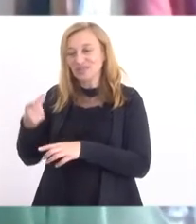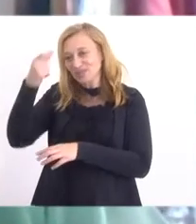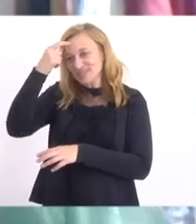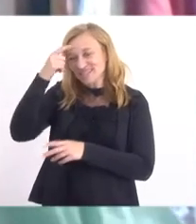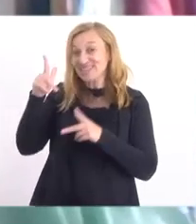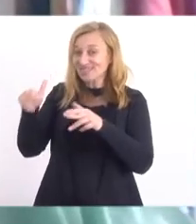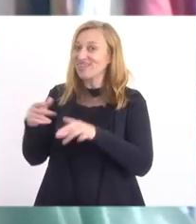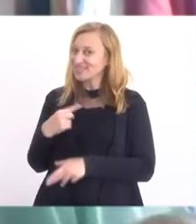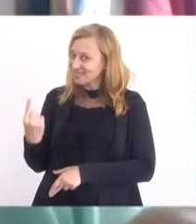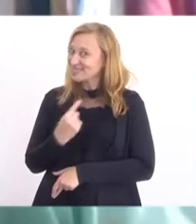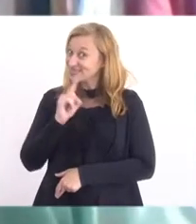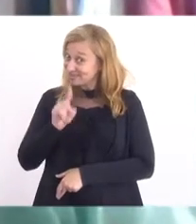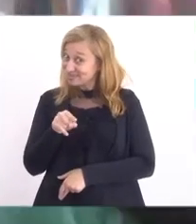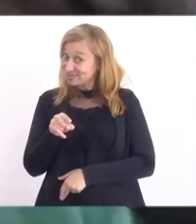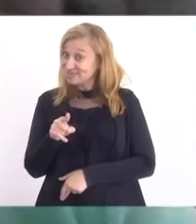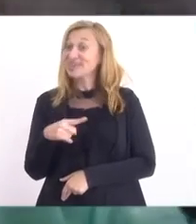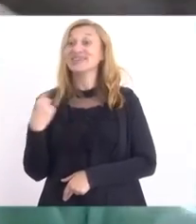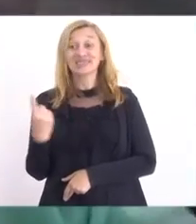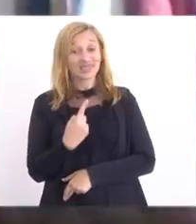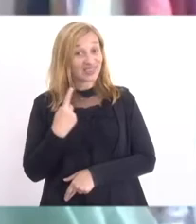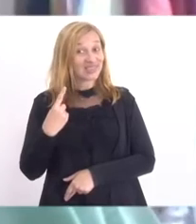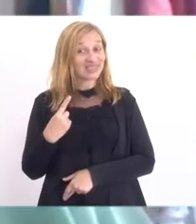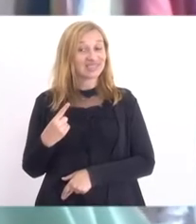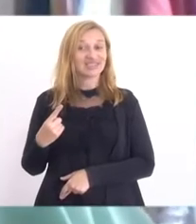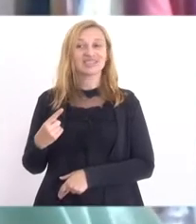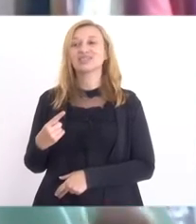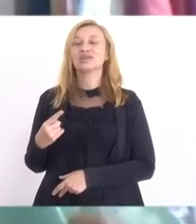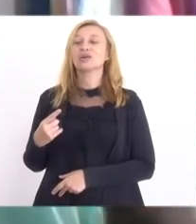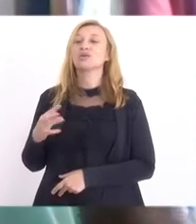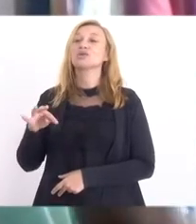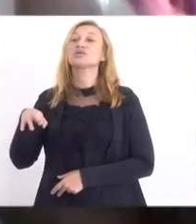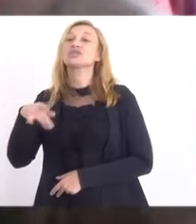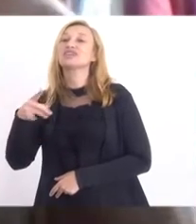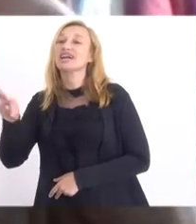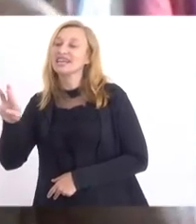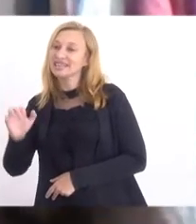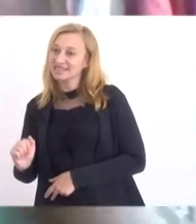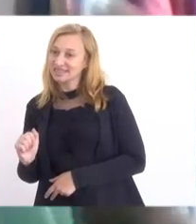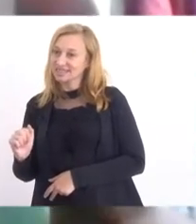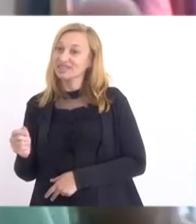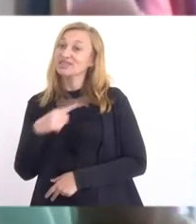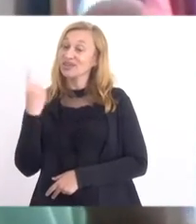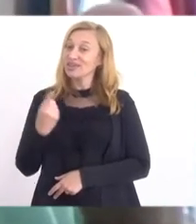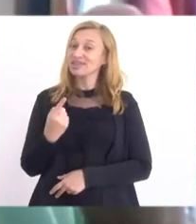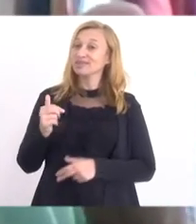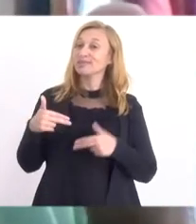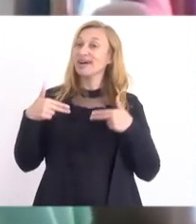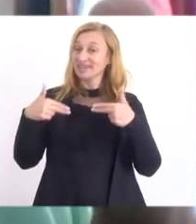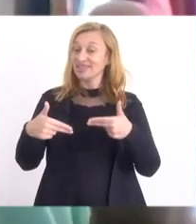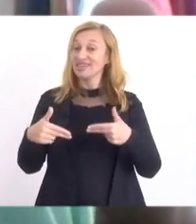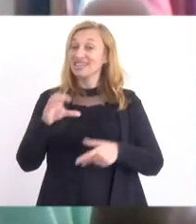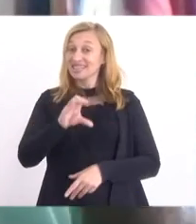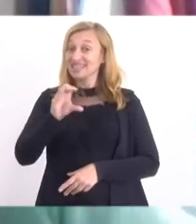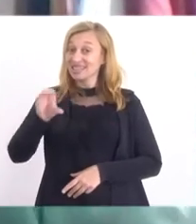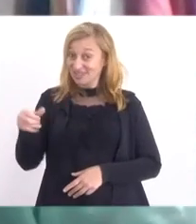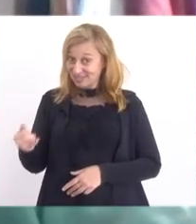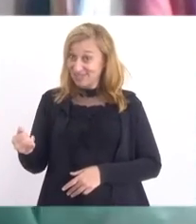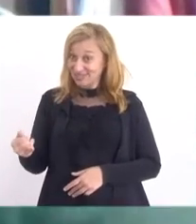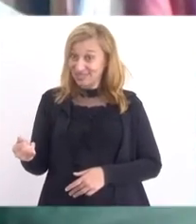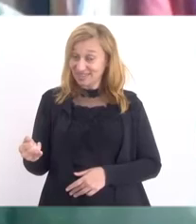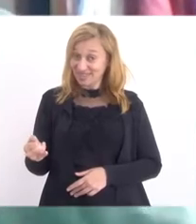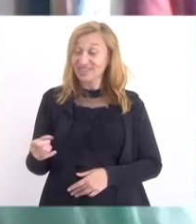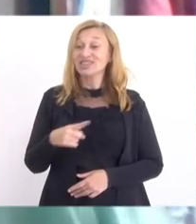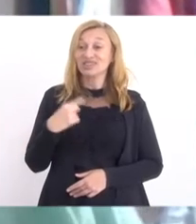somos. Então, nós somos constitucionalistas. Então, somos ativistas da CCJ, somos